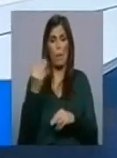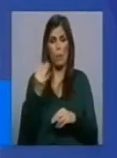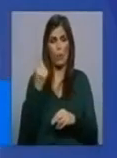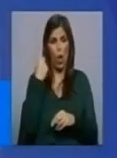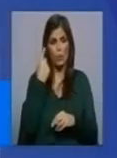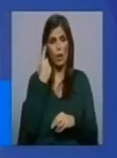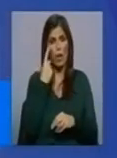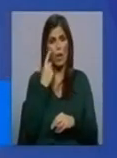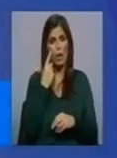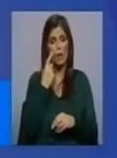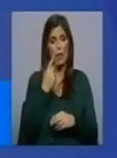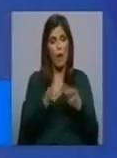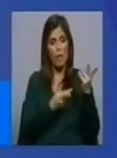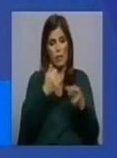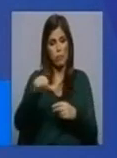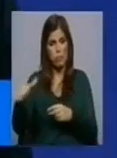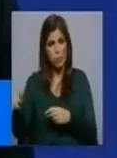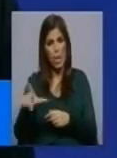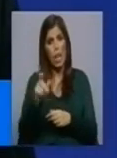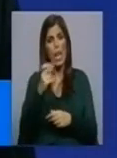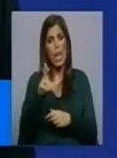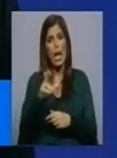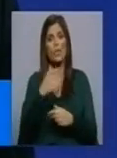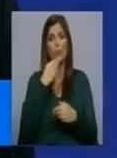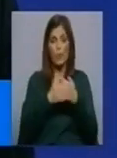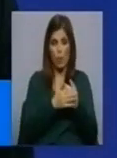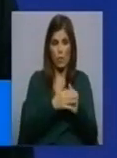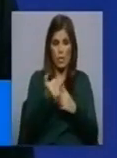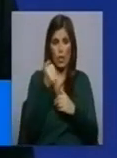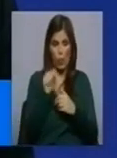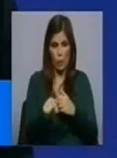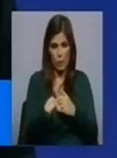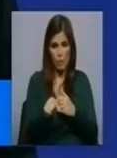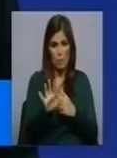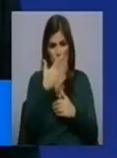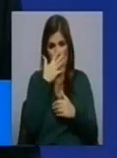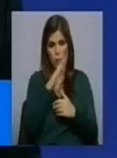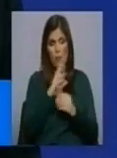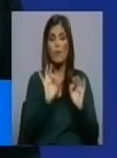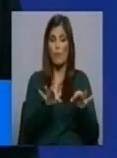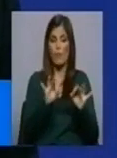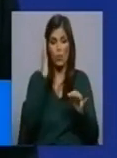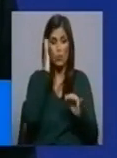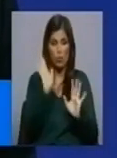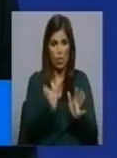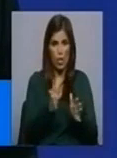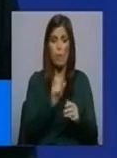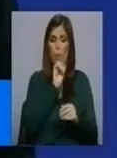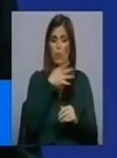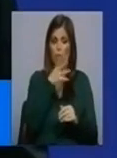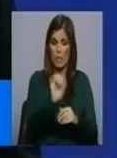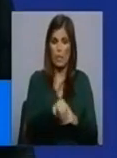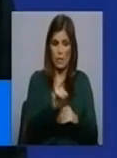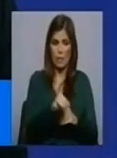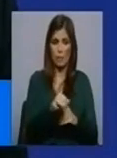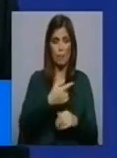testar os lares de idosos do Conselho. A minha pergunta, foram quase 5 mil testes, já tem os resultados? Já, já lhe posso dizer quais são os resultados.